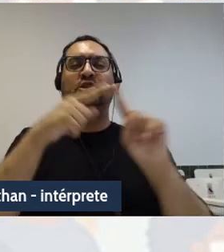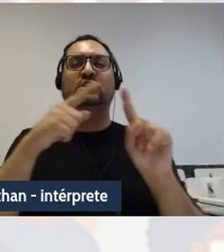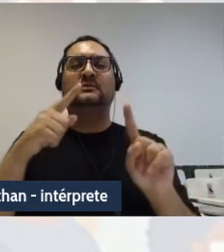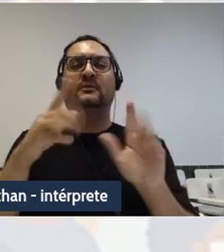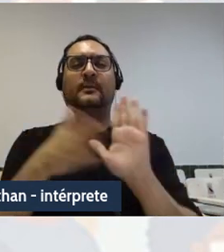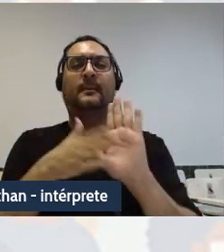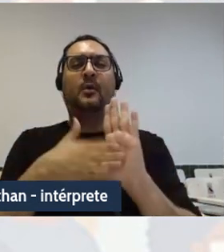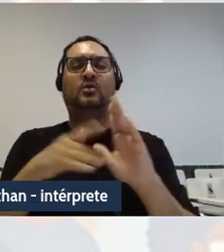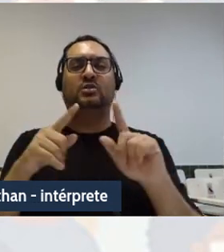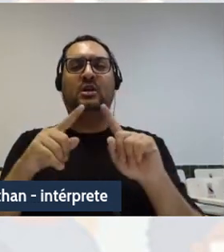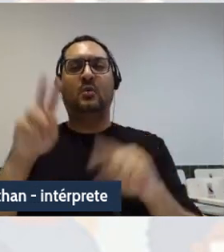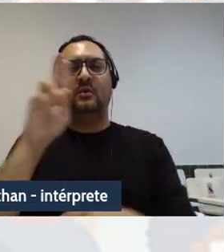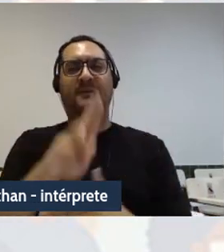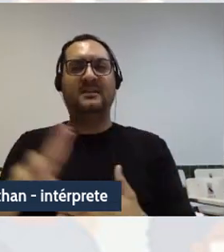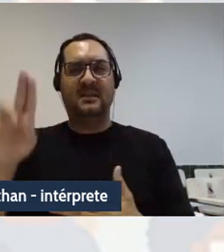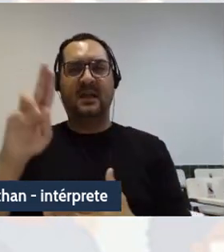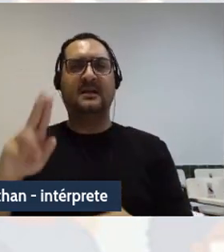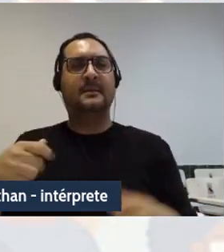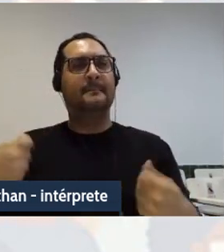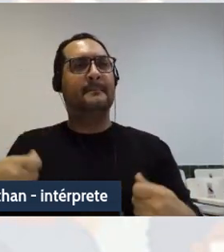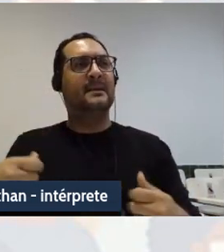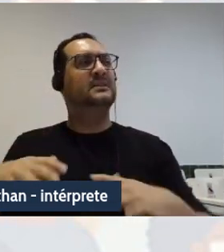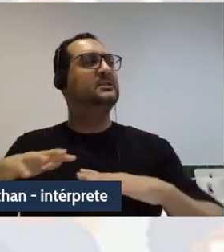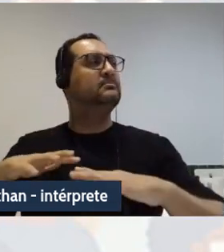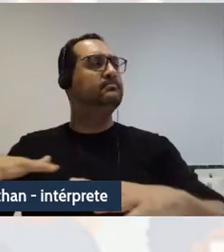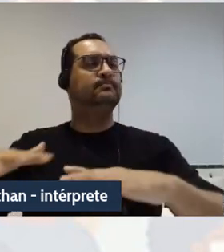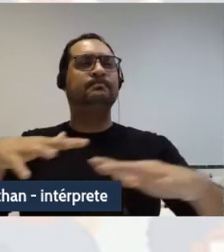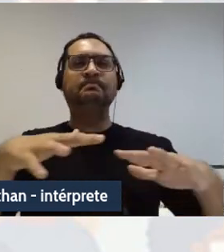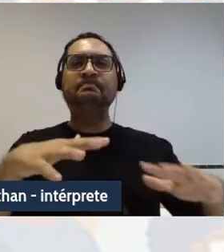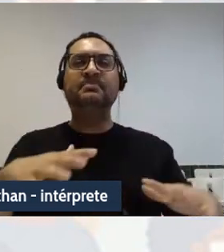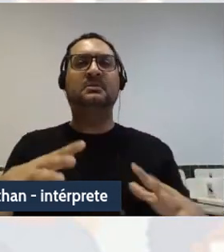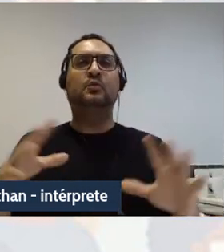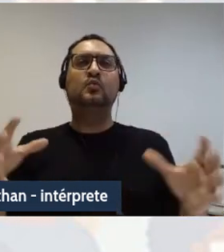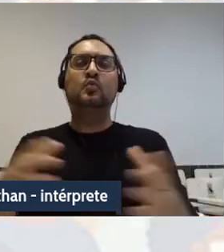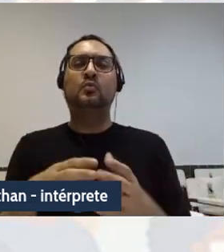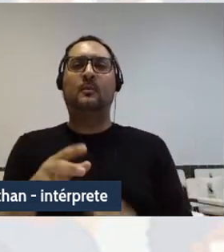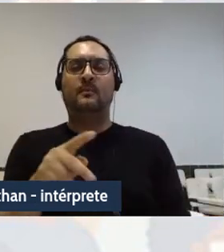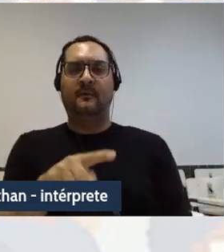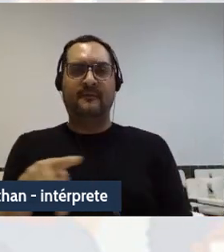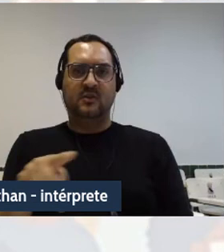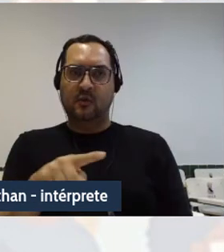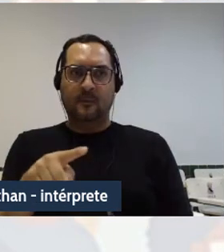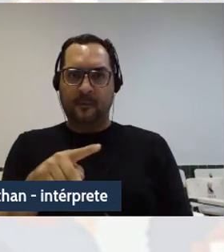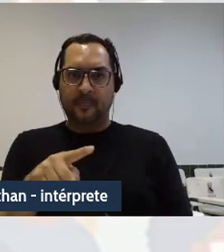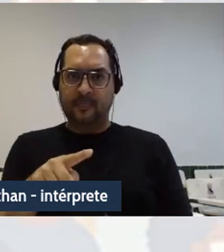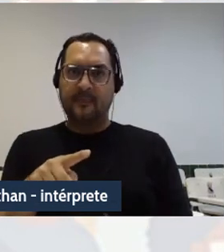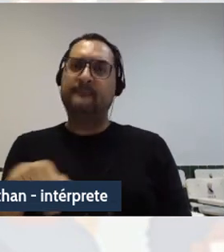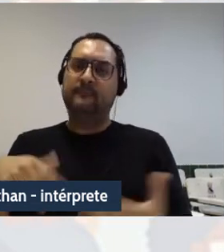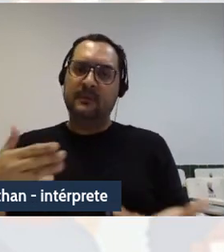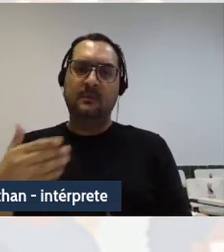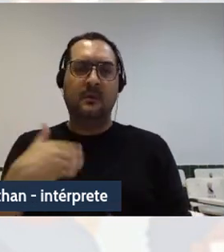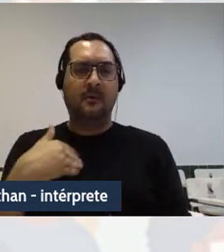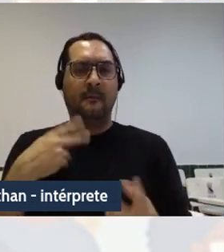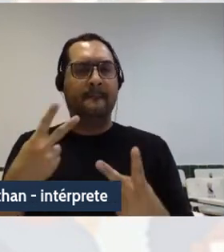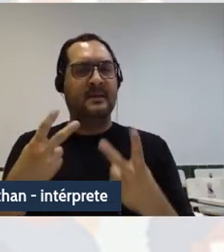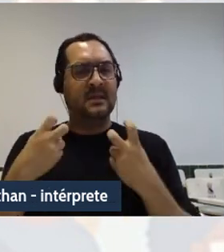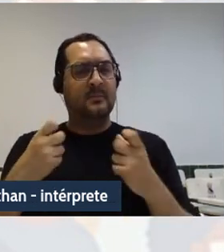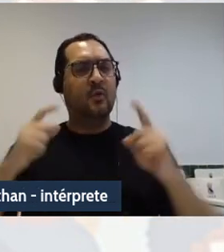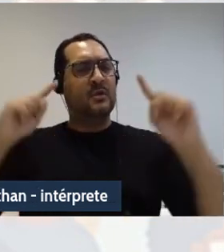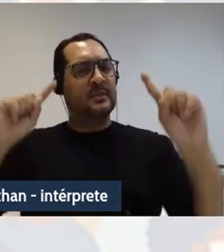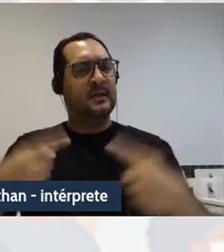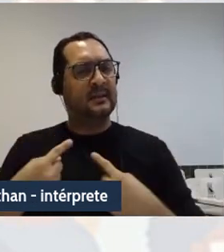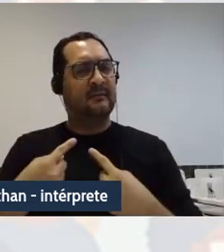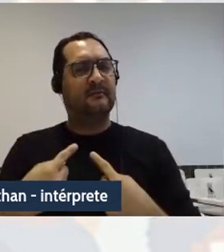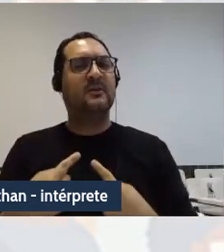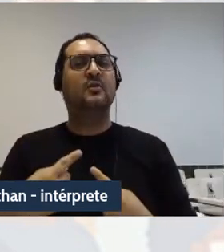Deveria ser a busca sinérgica do corpo docente. Assim, percebemos que o desafio está em trazer a